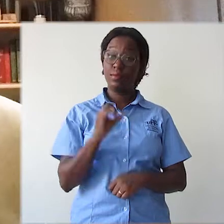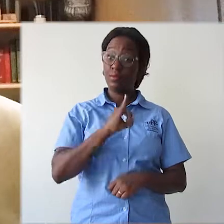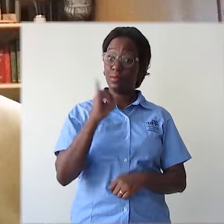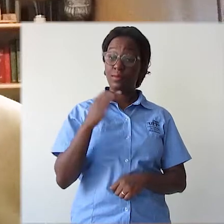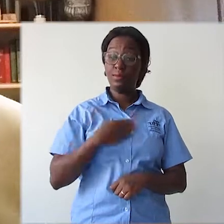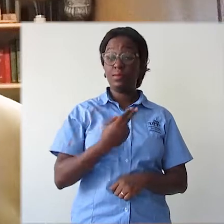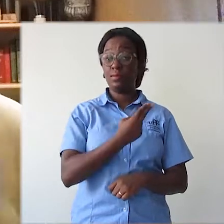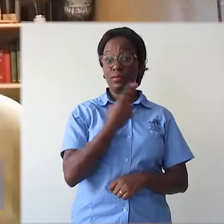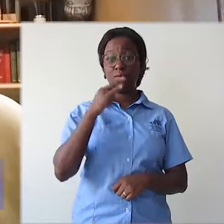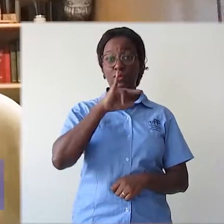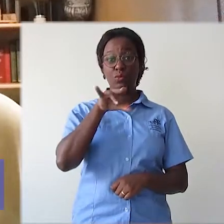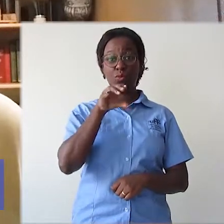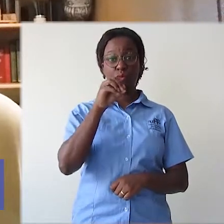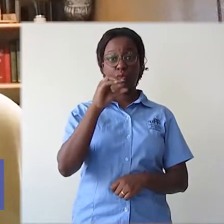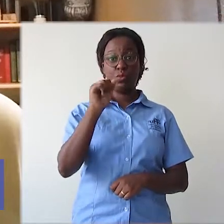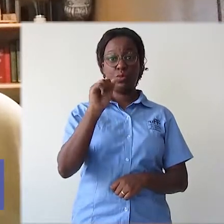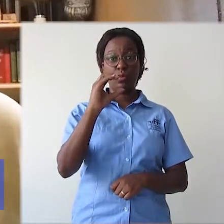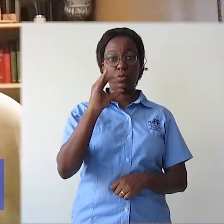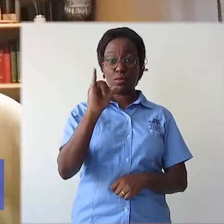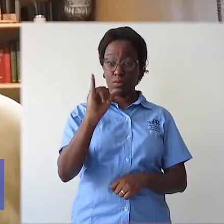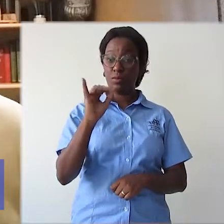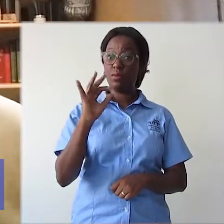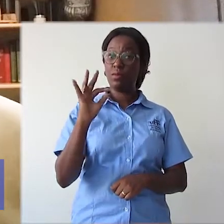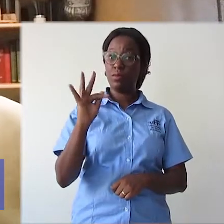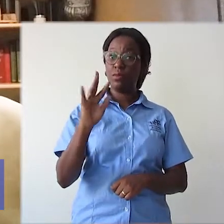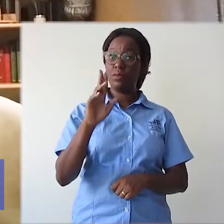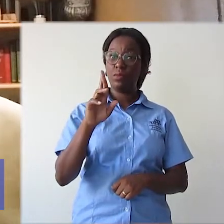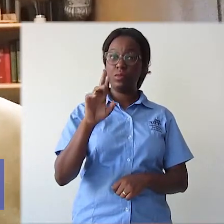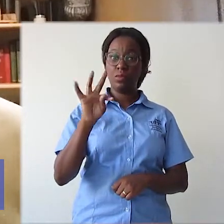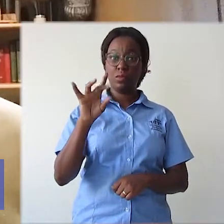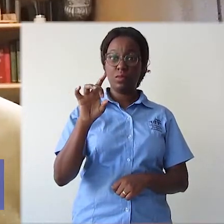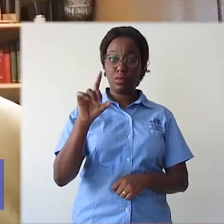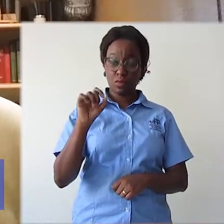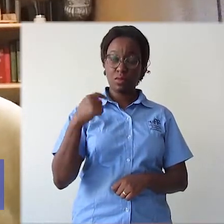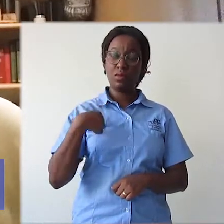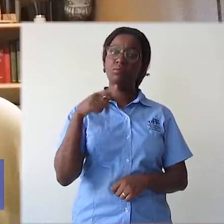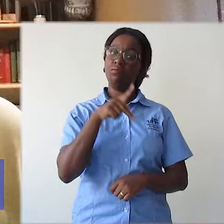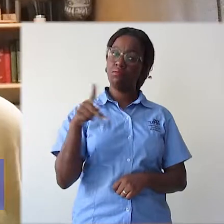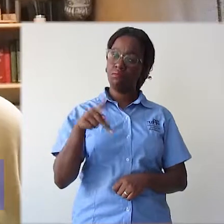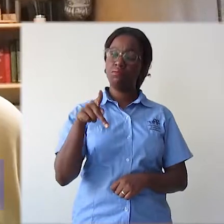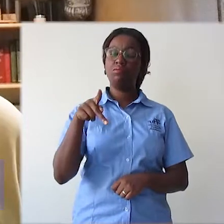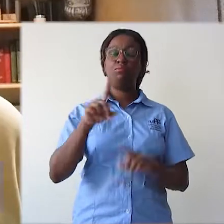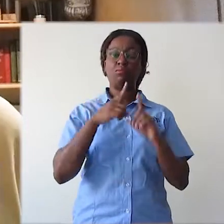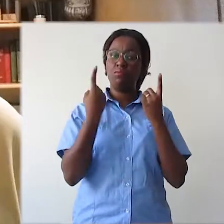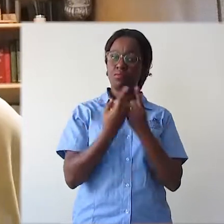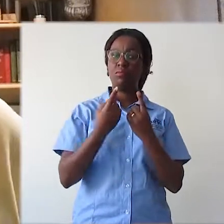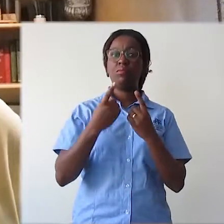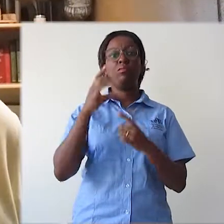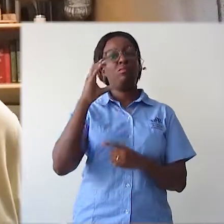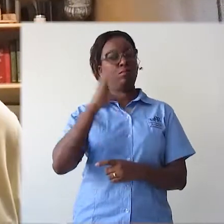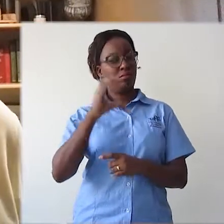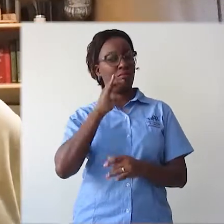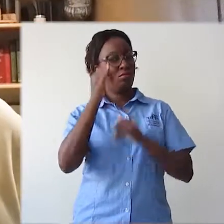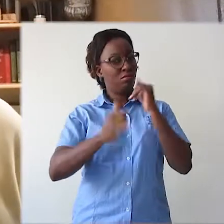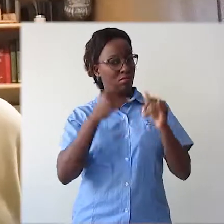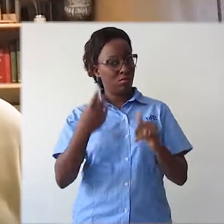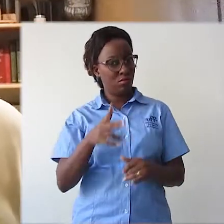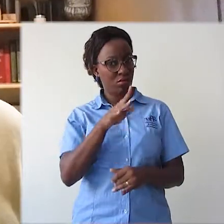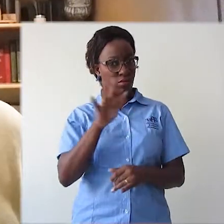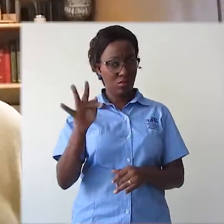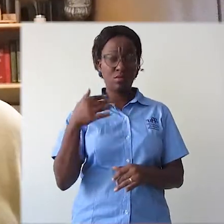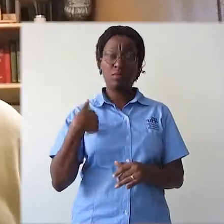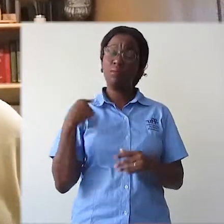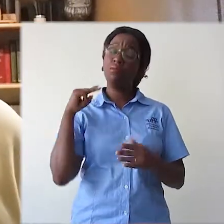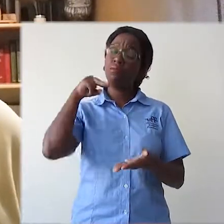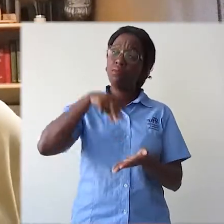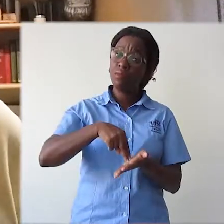Meu nome é Joacy Furtado, sou professor do Departamento de Ciência da Informação da UF. Estou aqui para